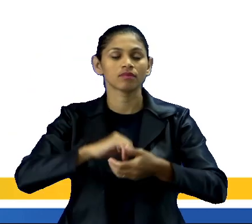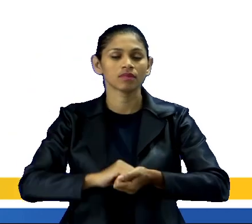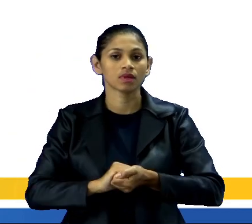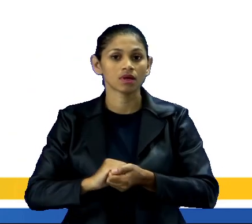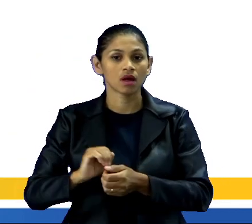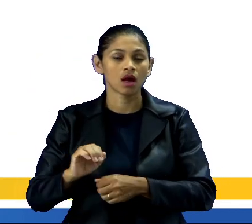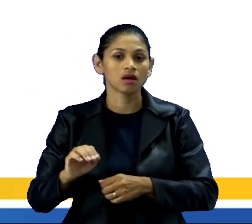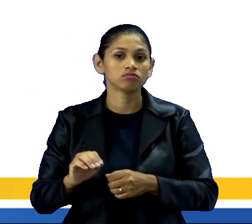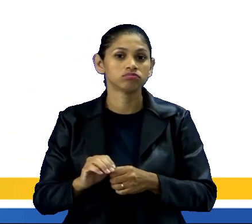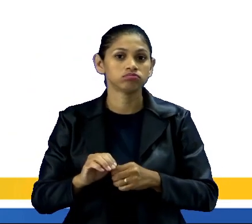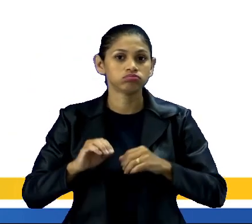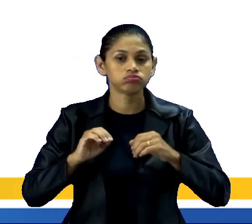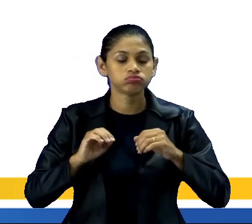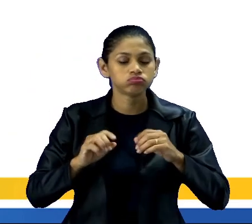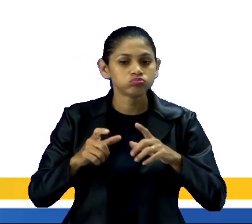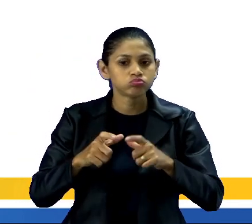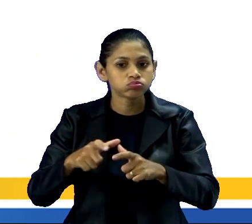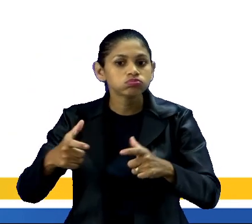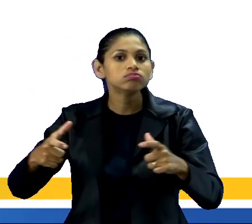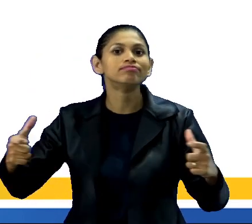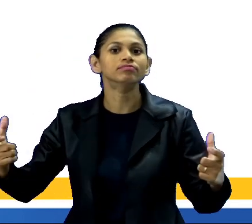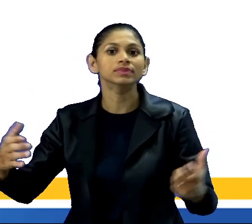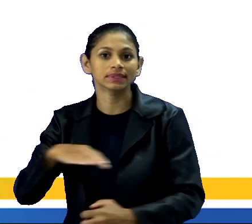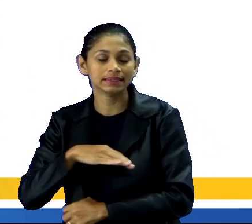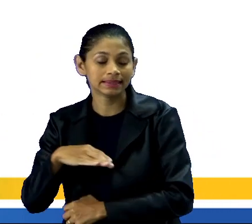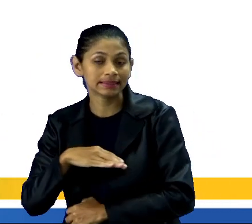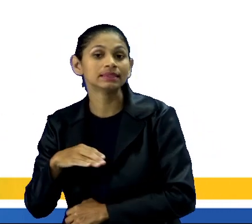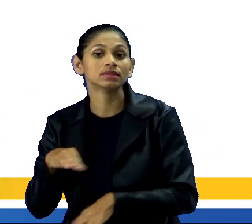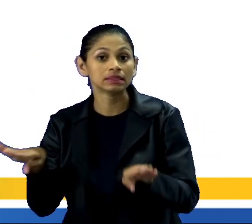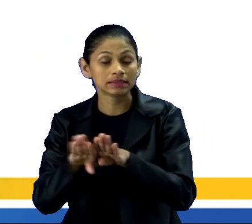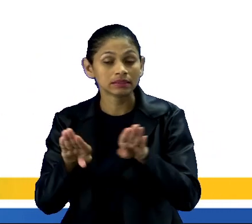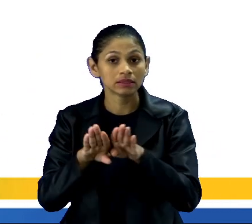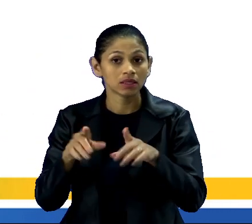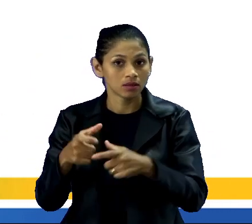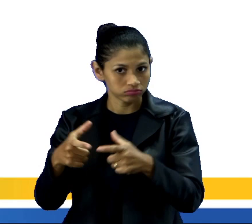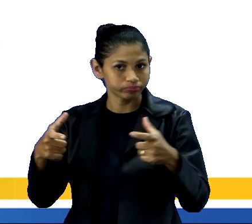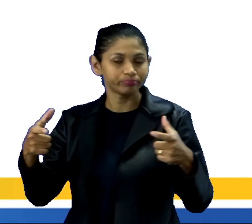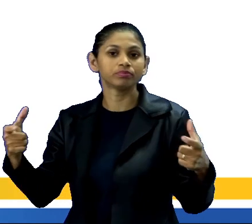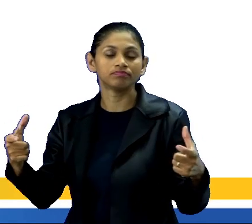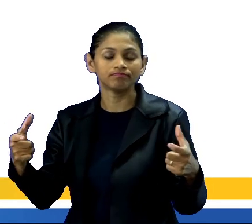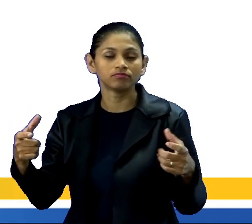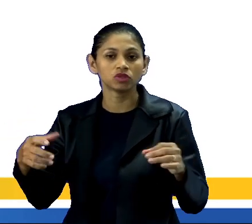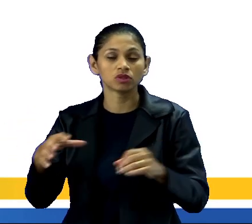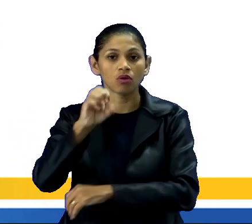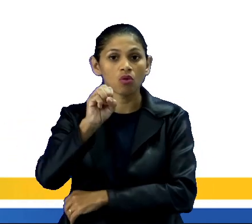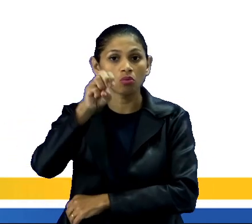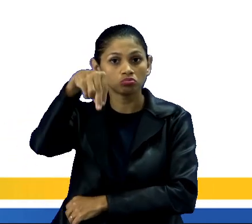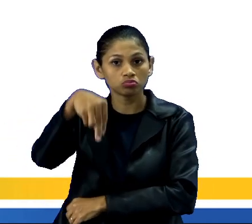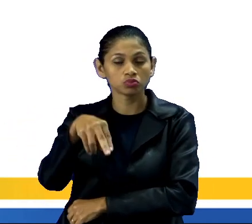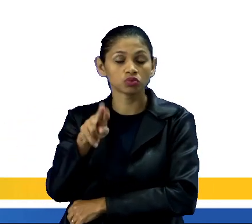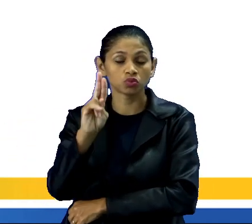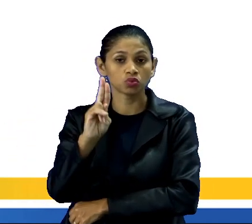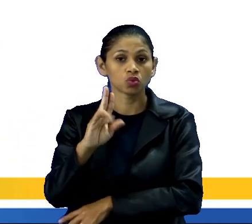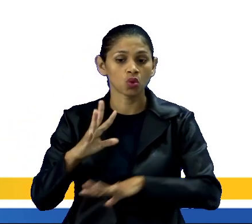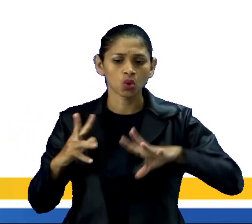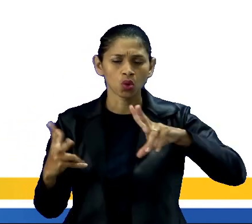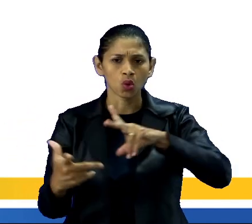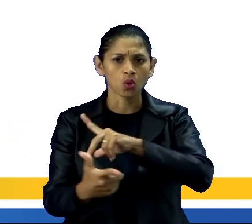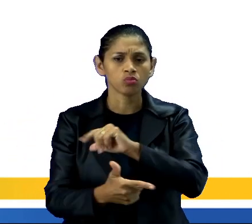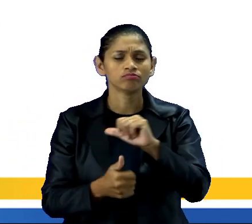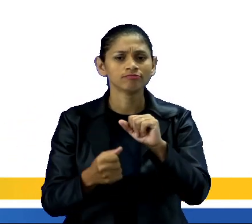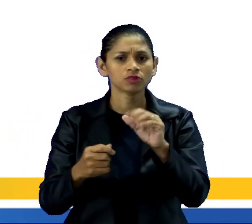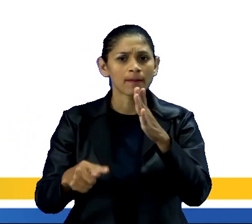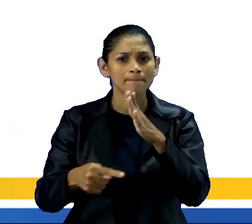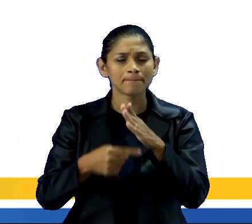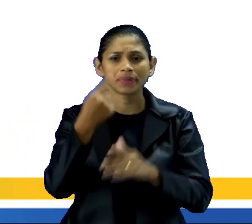também cresceu ao ponto de, segundo dados da ONU, o mundo ter se tornado pela primeira